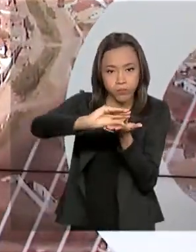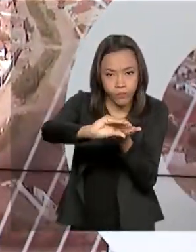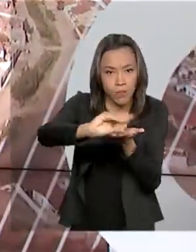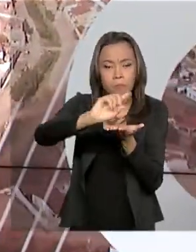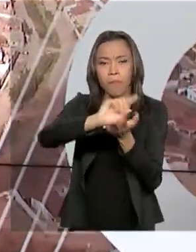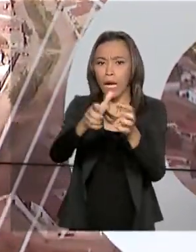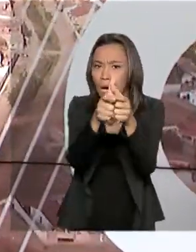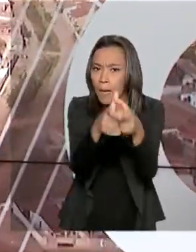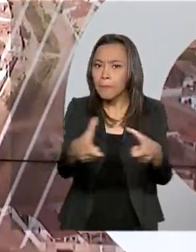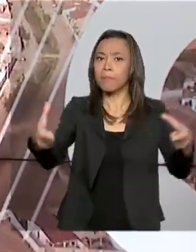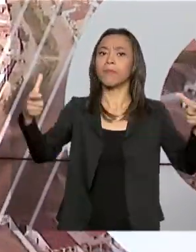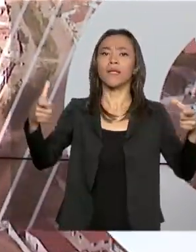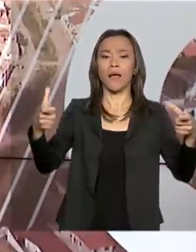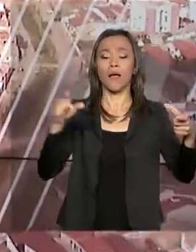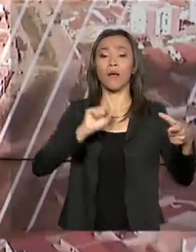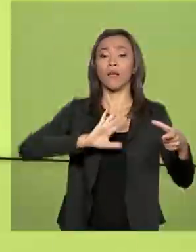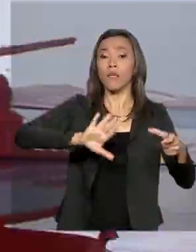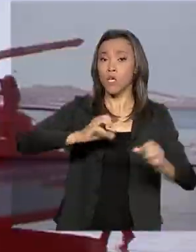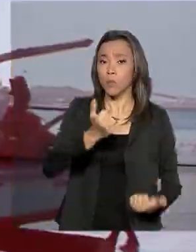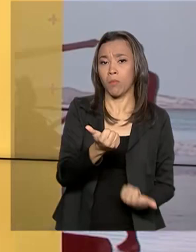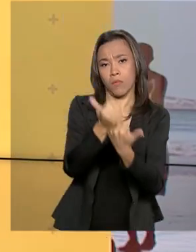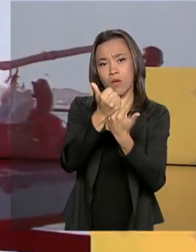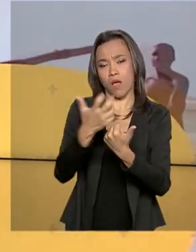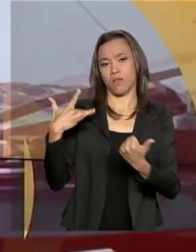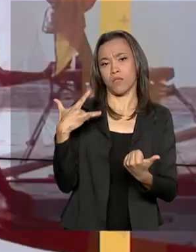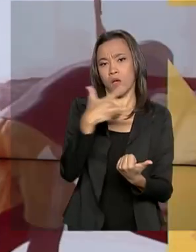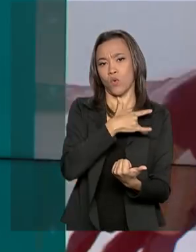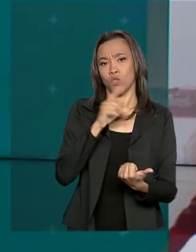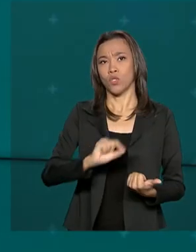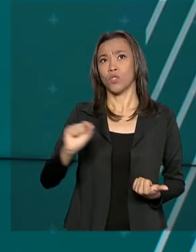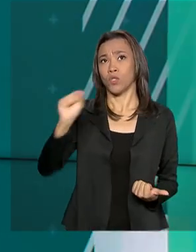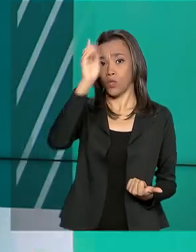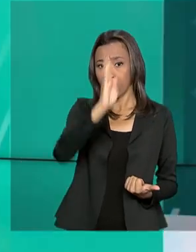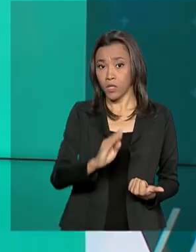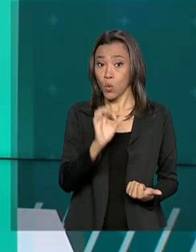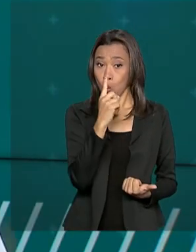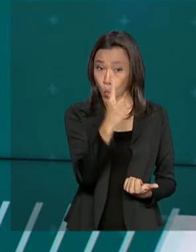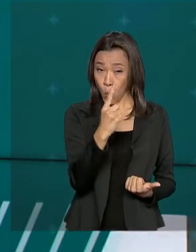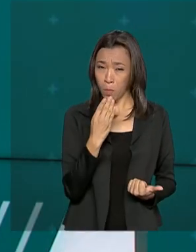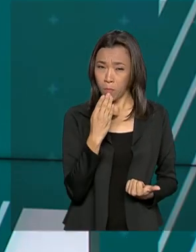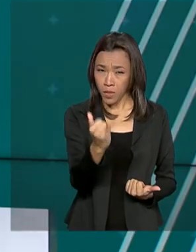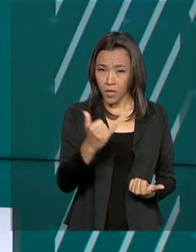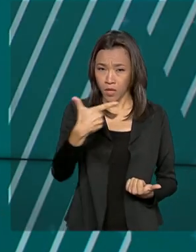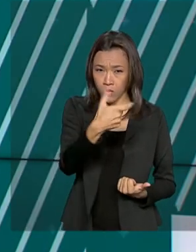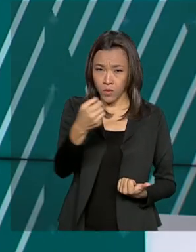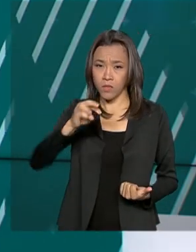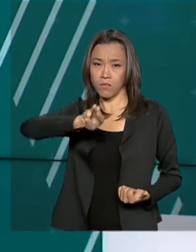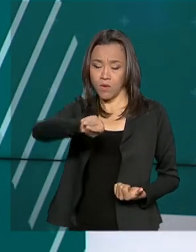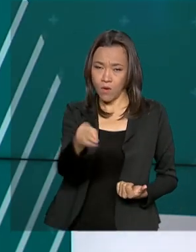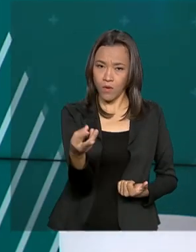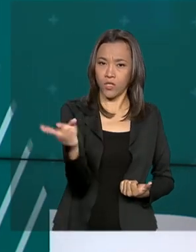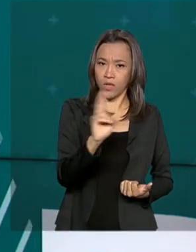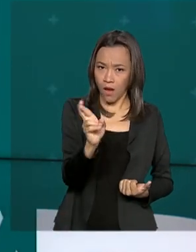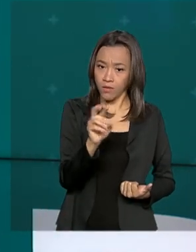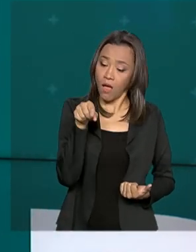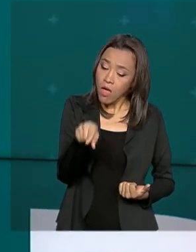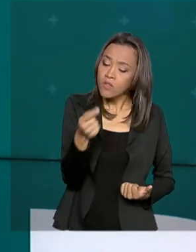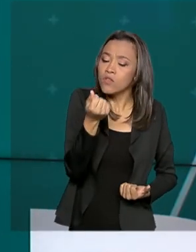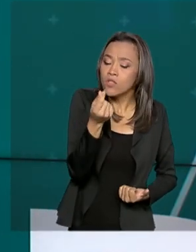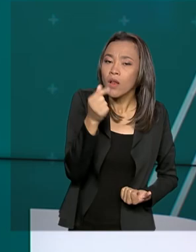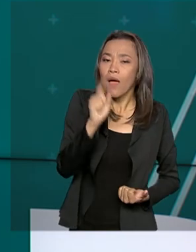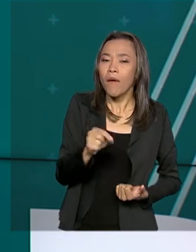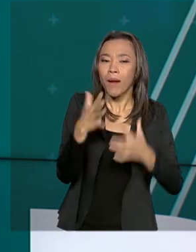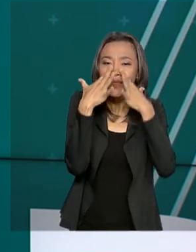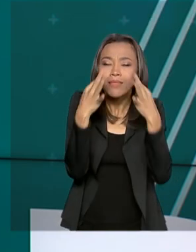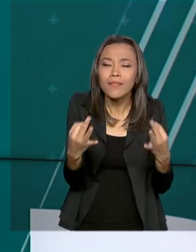o reforço dos serviços de saúde pública em todo o país. Serão 1 bilhão e 200 milhões de reais destinados à atenção